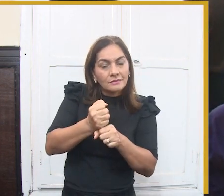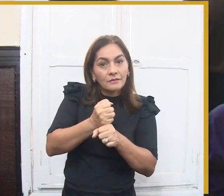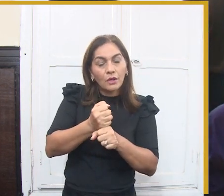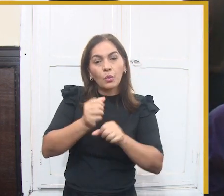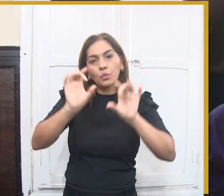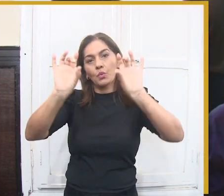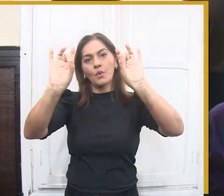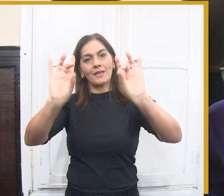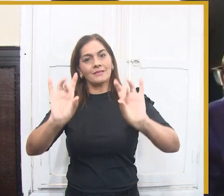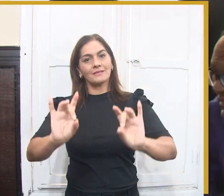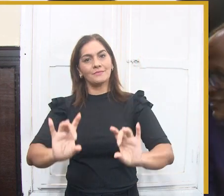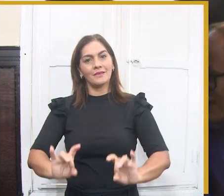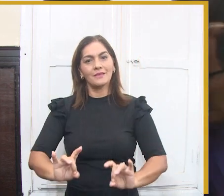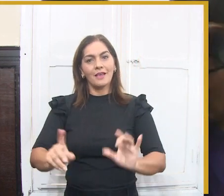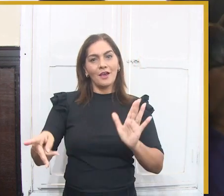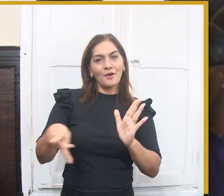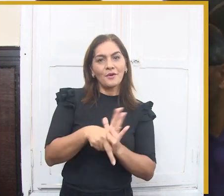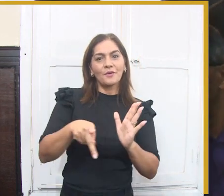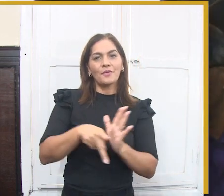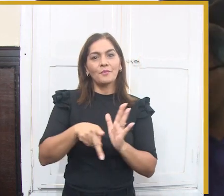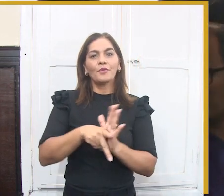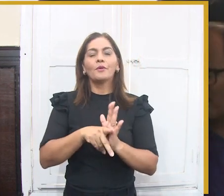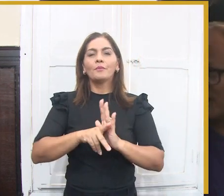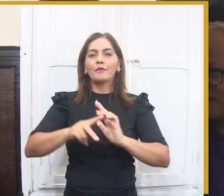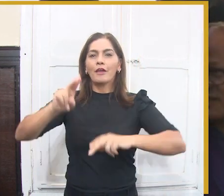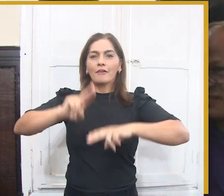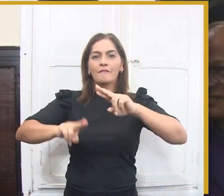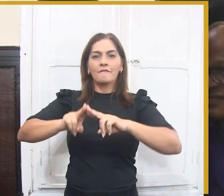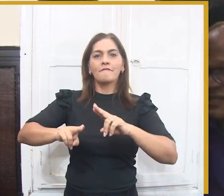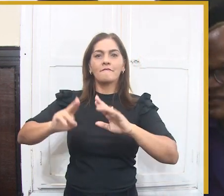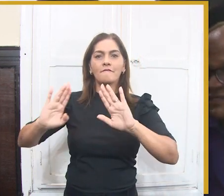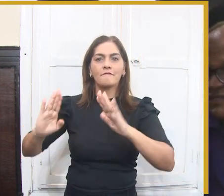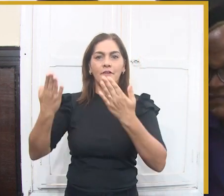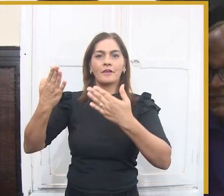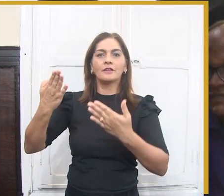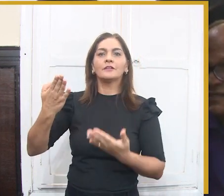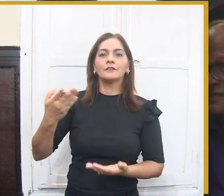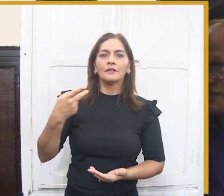considerado o maior evento turístico da cidade.